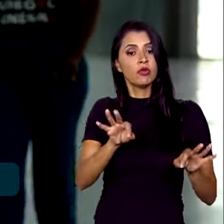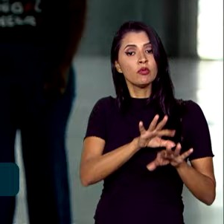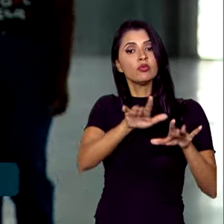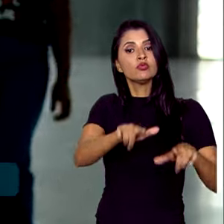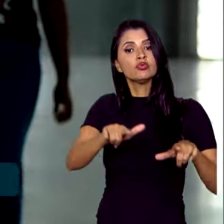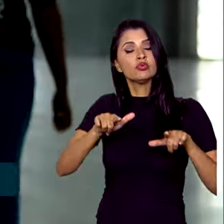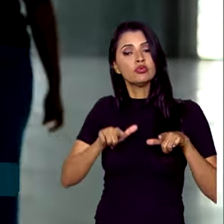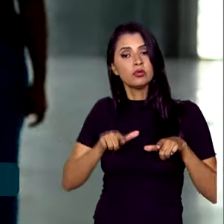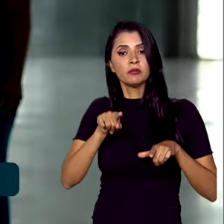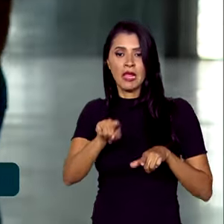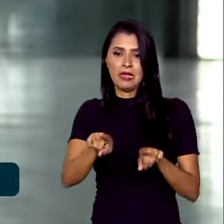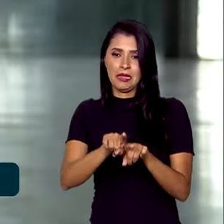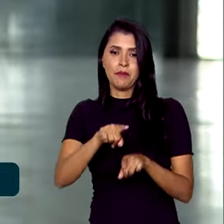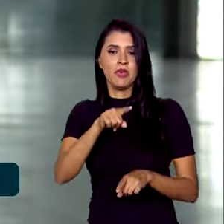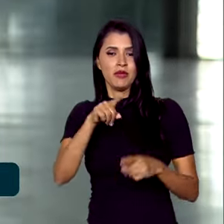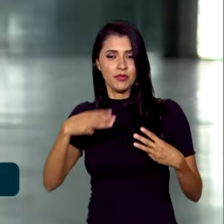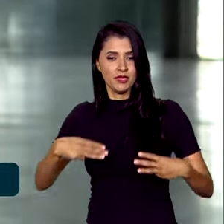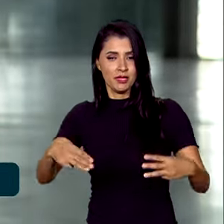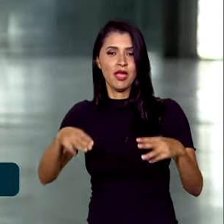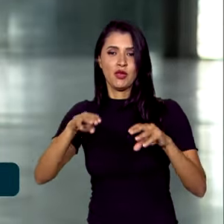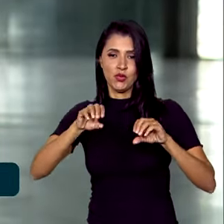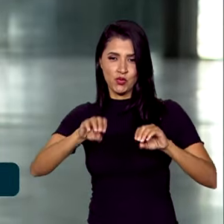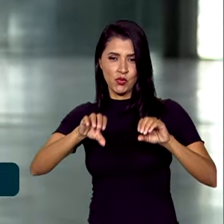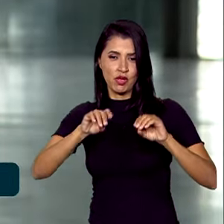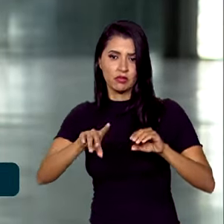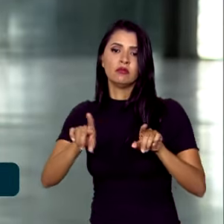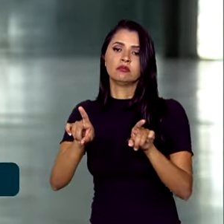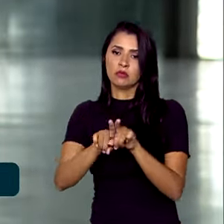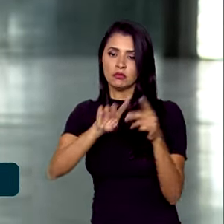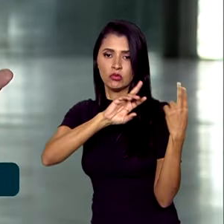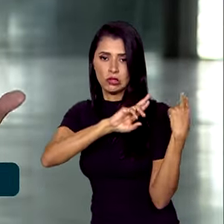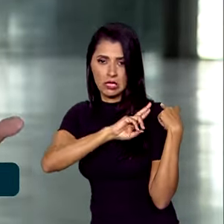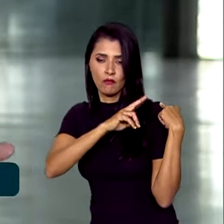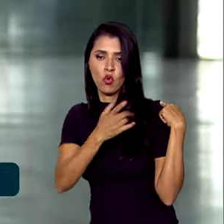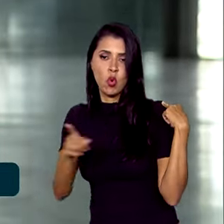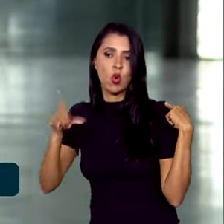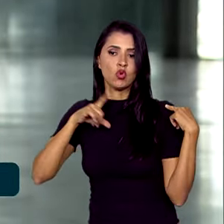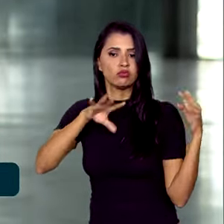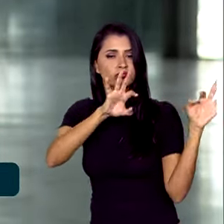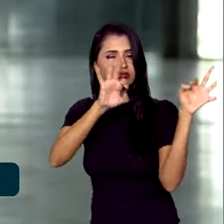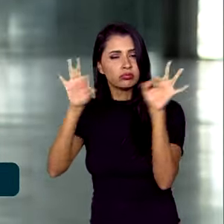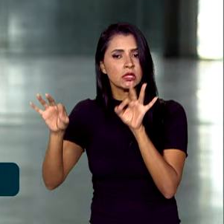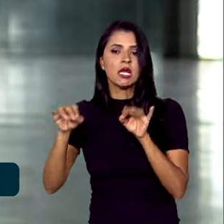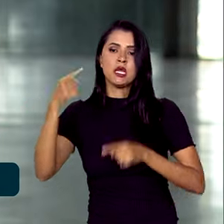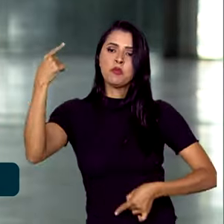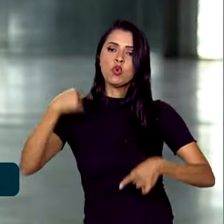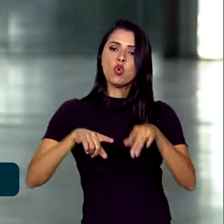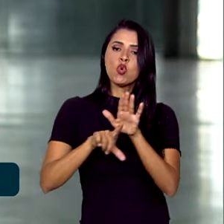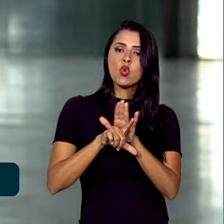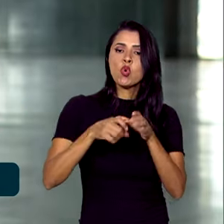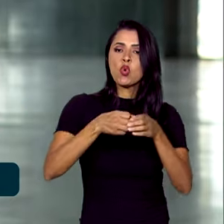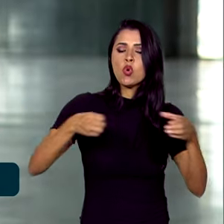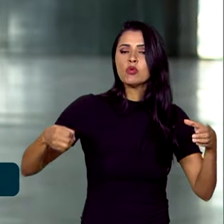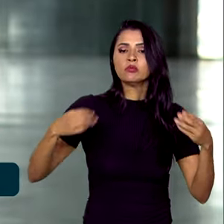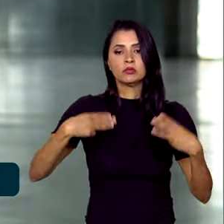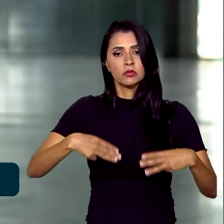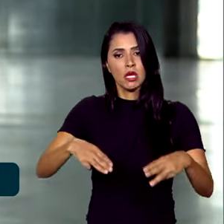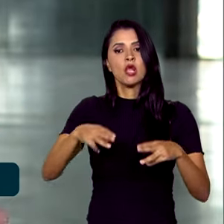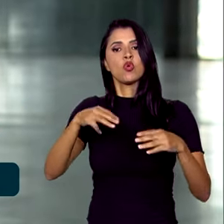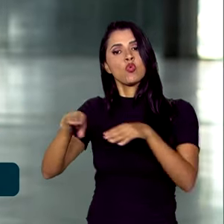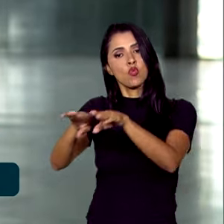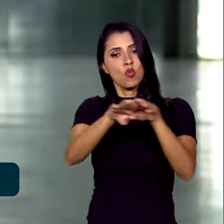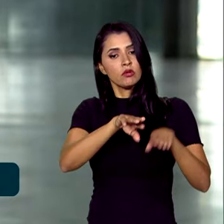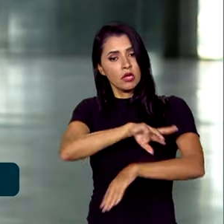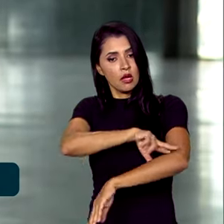Além do Ministério da Educação, também serão responsáveis por acompanhar a política de cotas os Ministérios da Igualdade Racial,